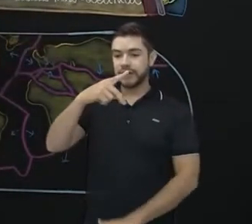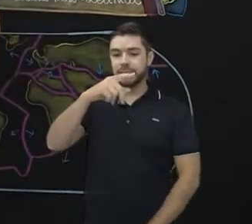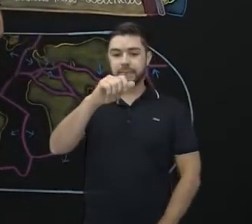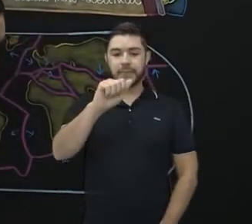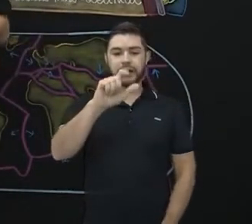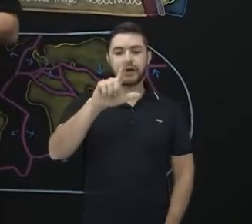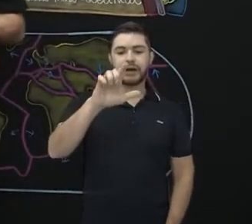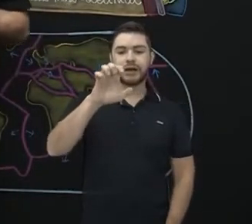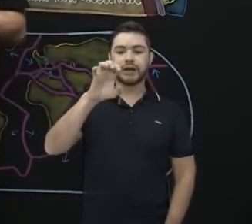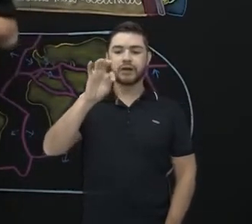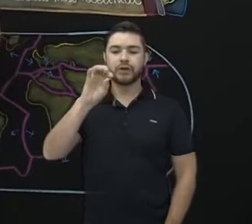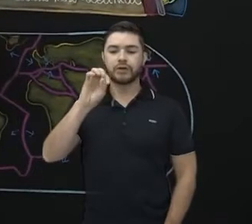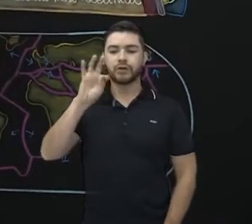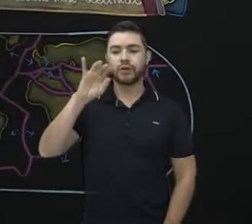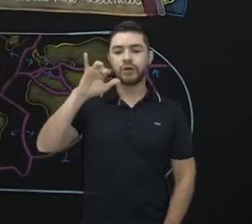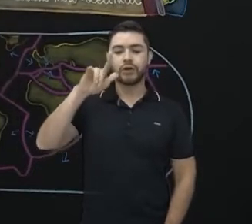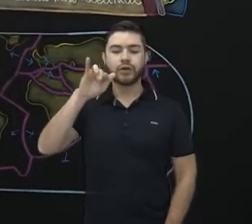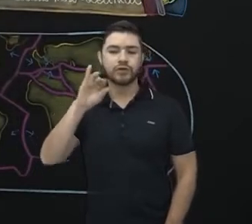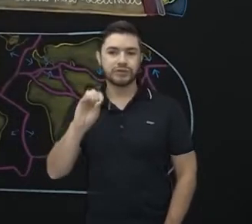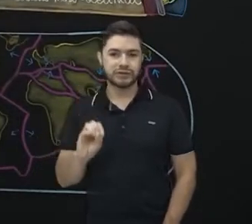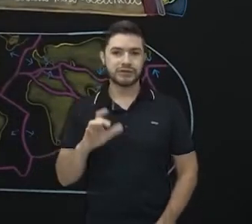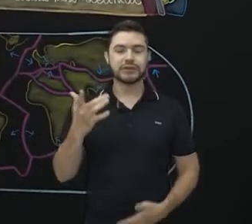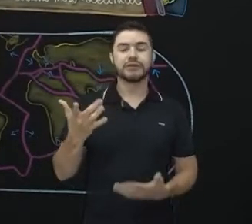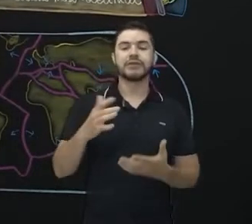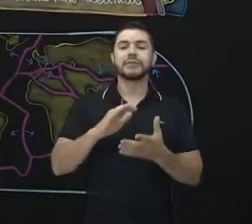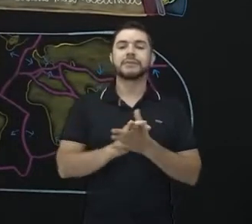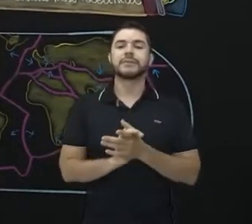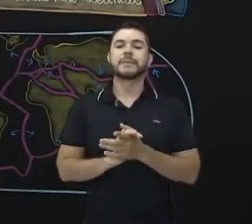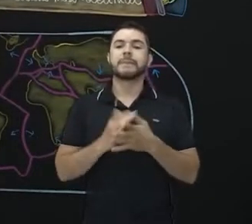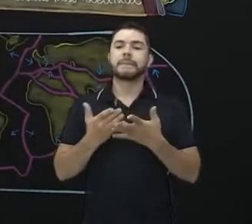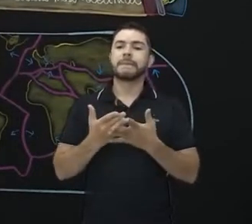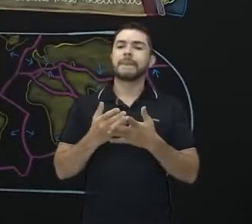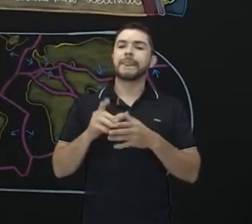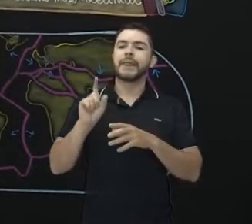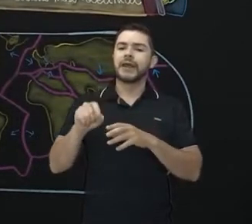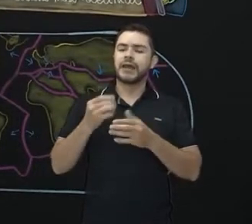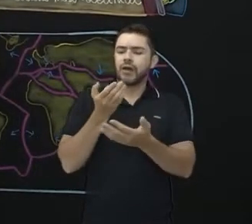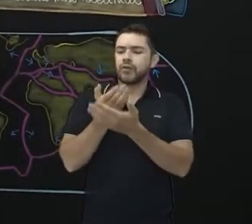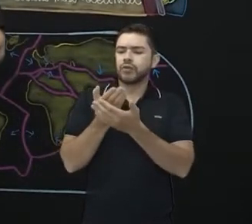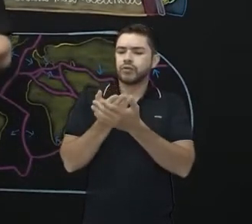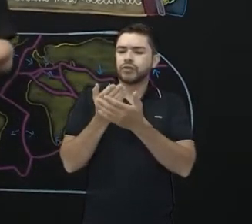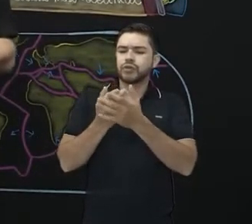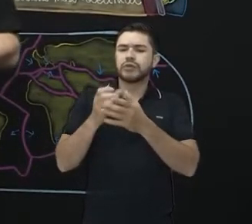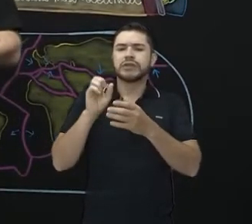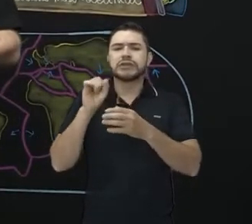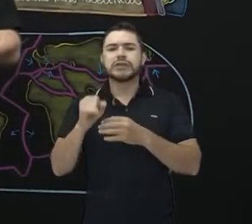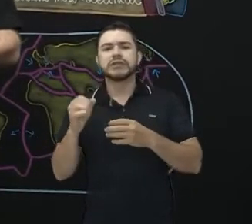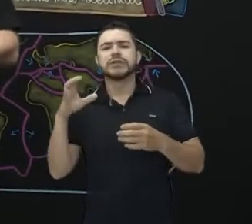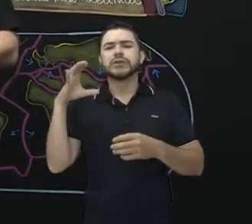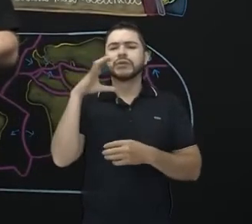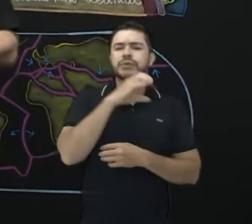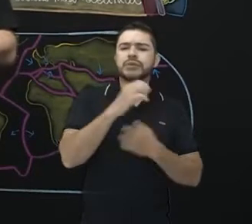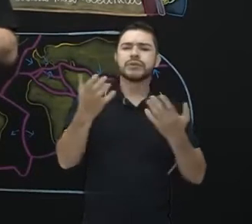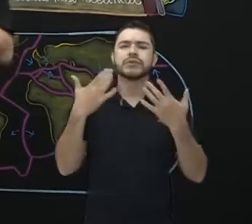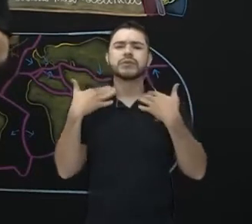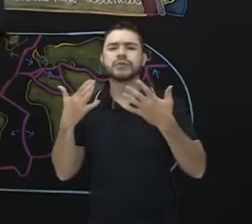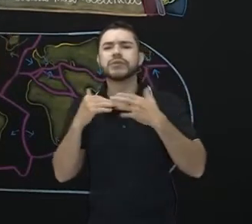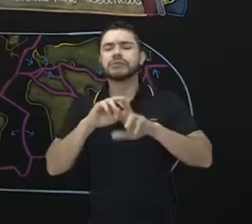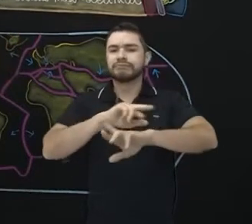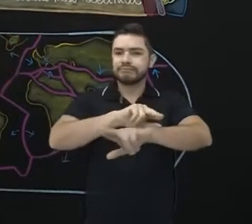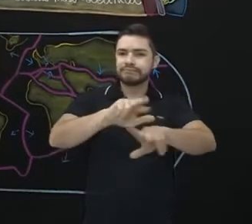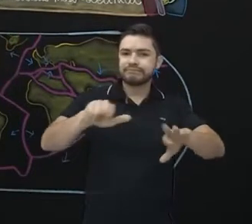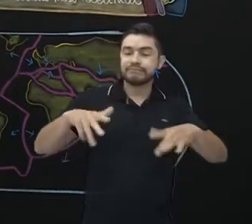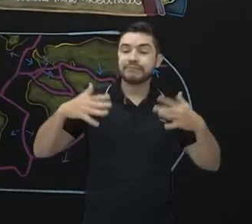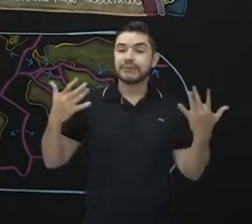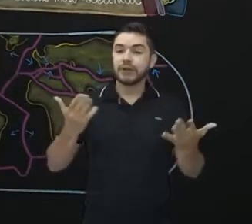e ele foi para a paleoclimática, que é o estudo do clima há tempos muito antigos. Então, ele